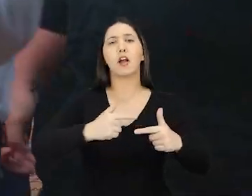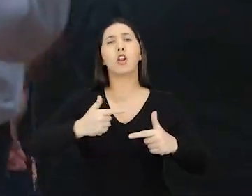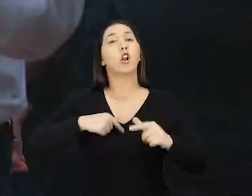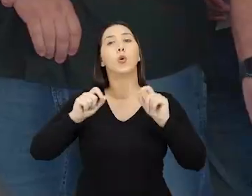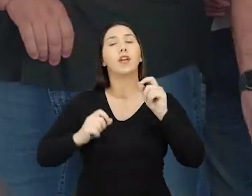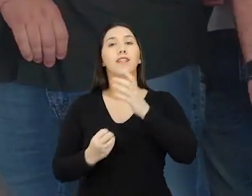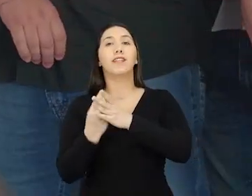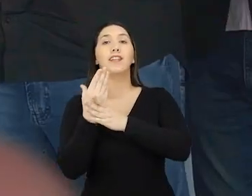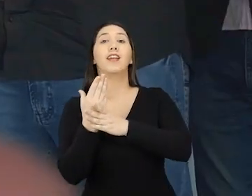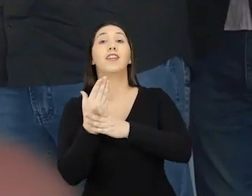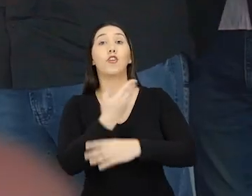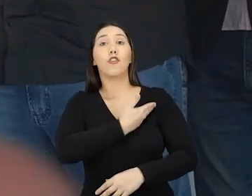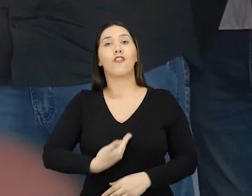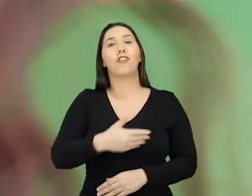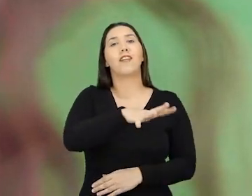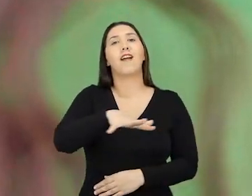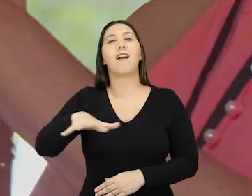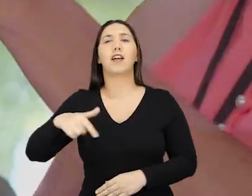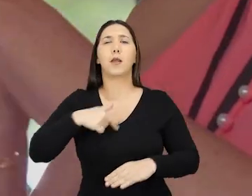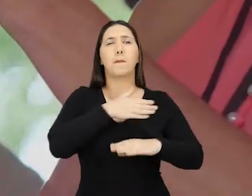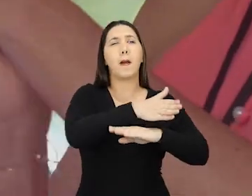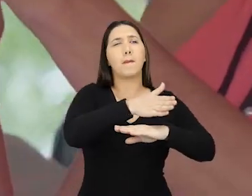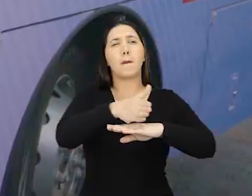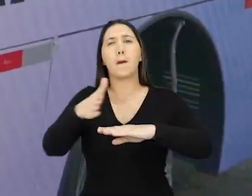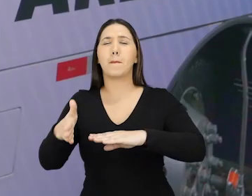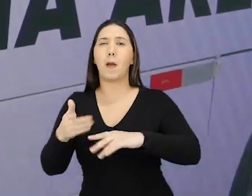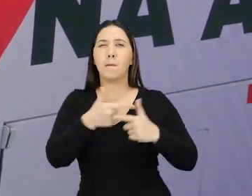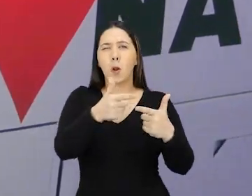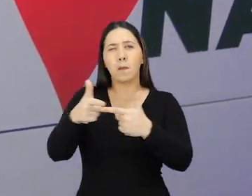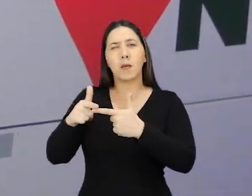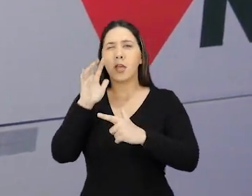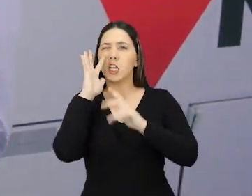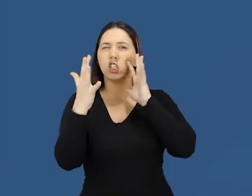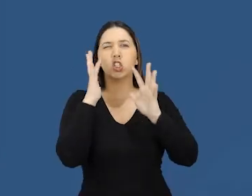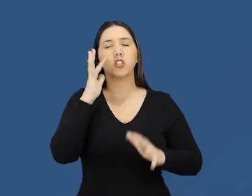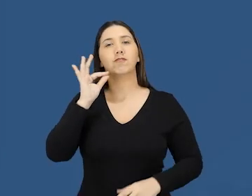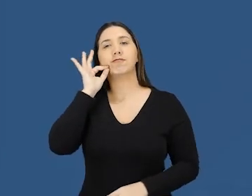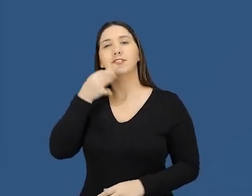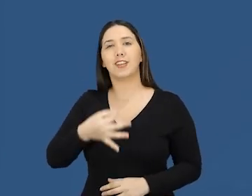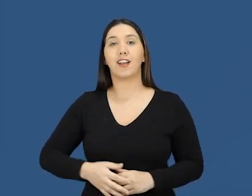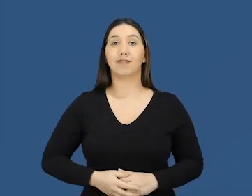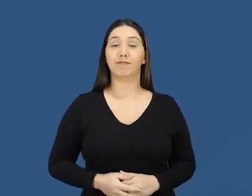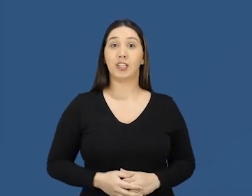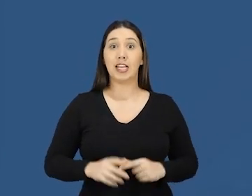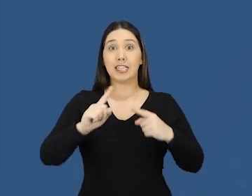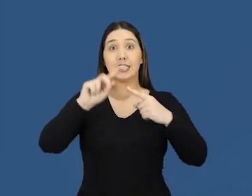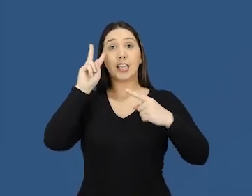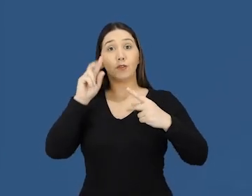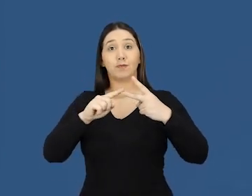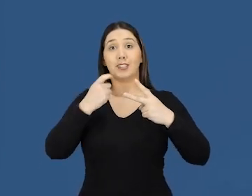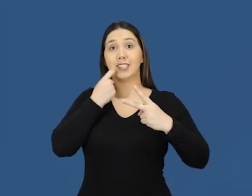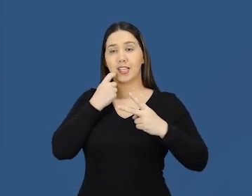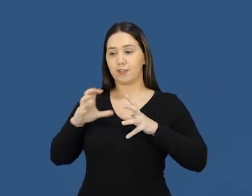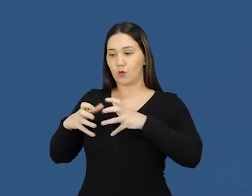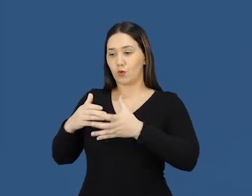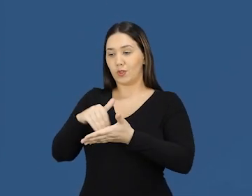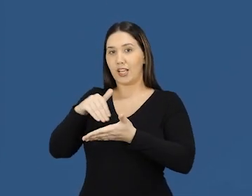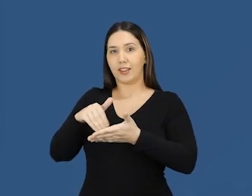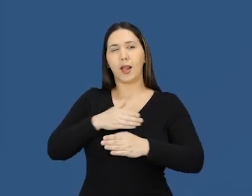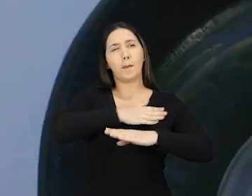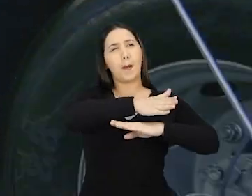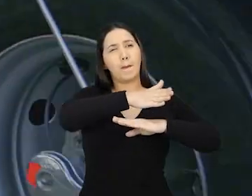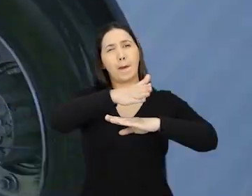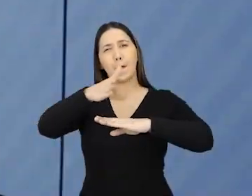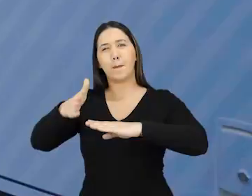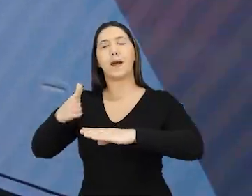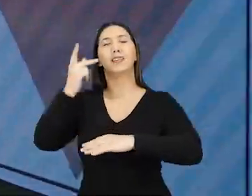problemas que podem ser resolvidos de maneira imediata. Todas as segundas e sextas, eu despachava com todo o meu secretariado em uma região